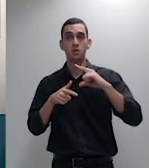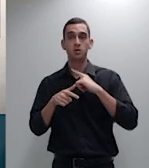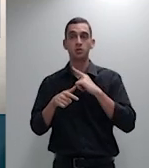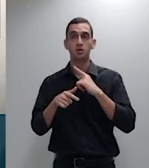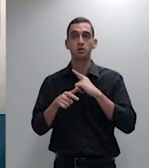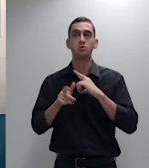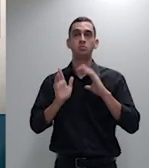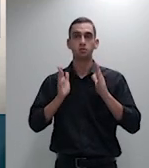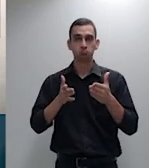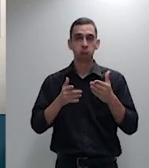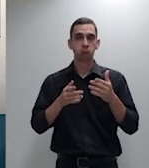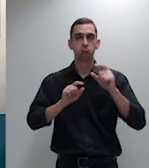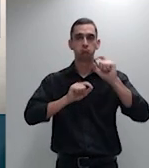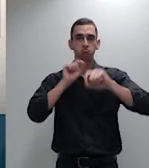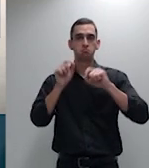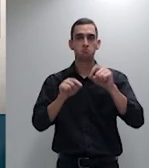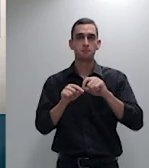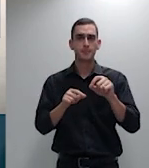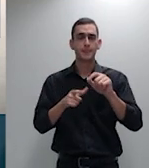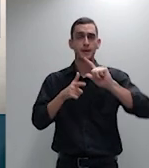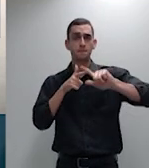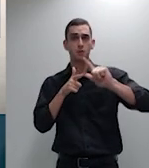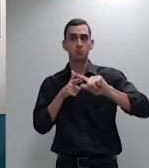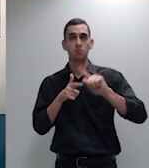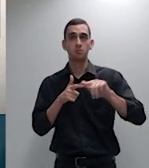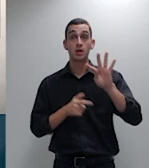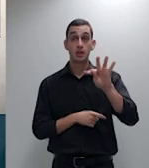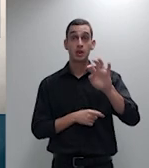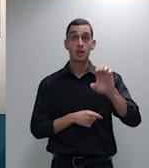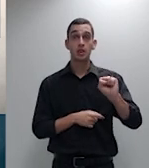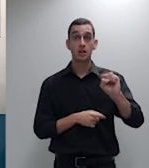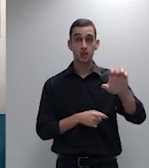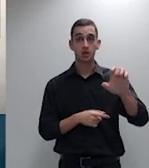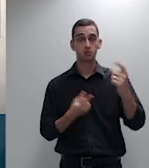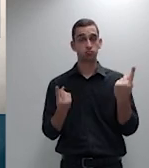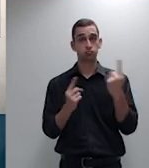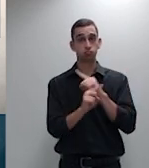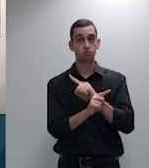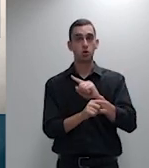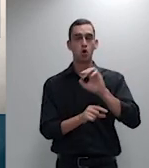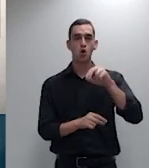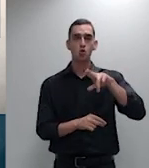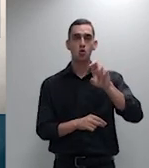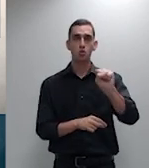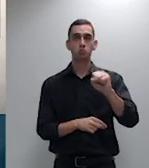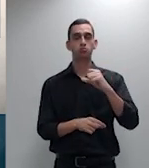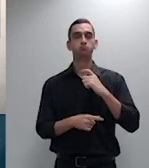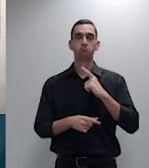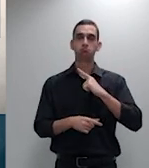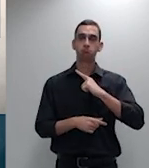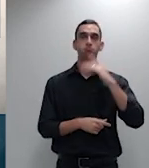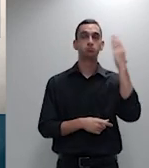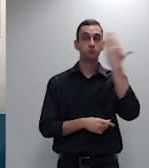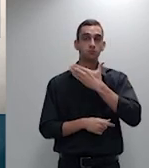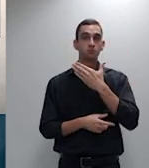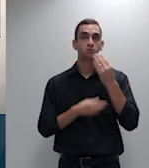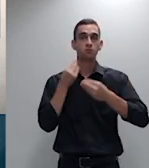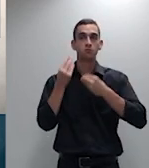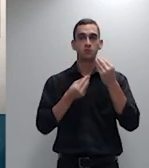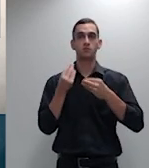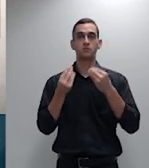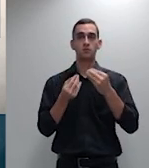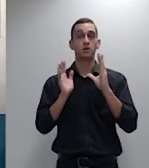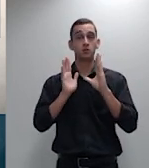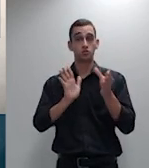tese sobre a inversão do ônus probatório deveras a inversão do ônus probatório não implica